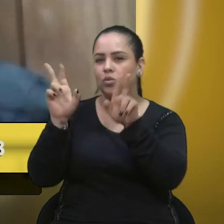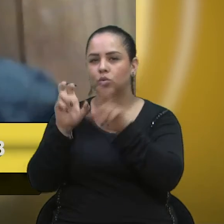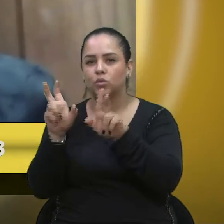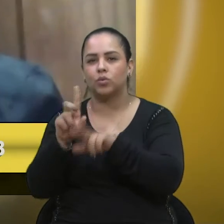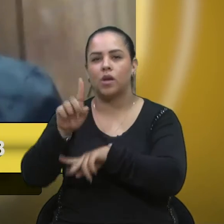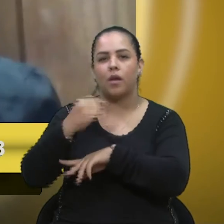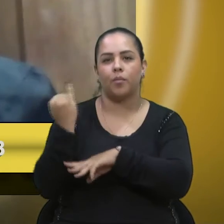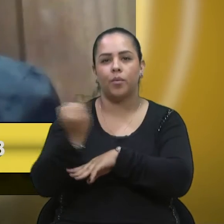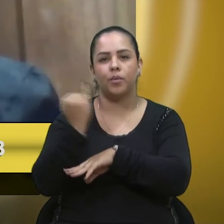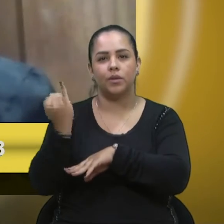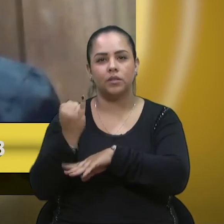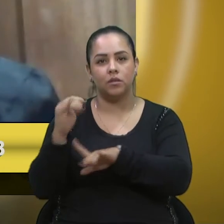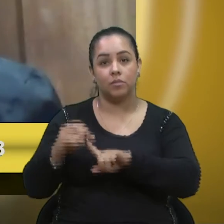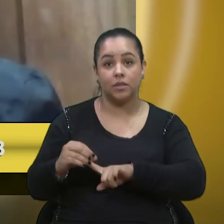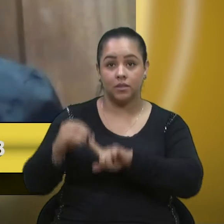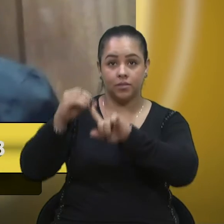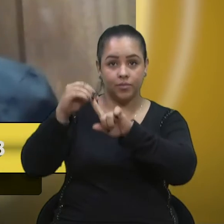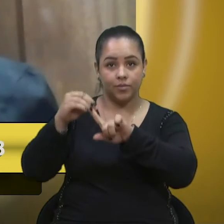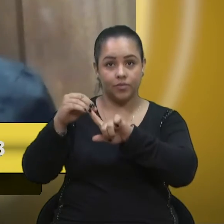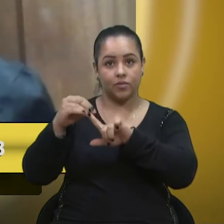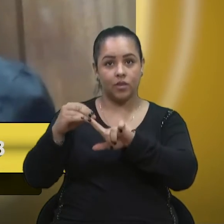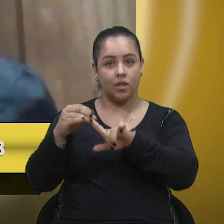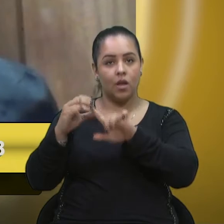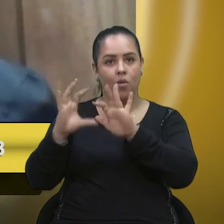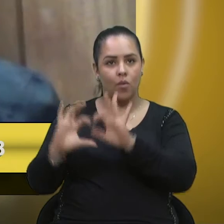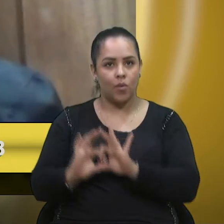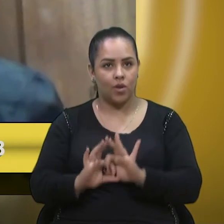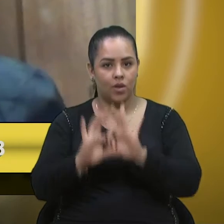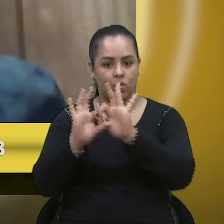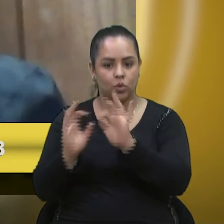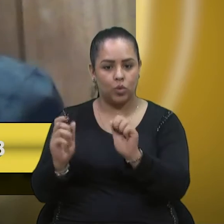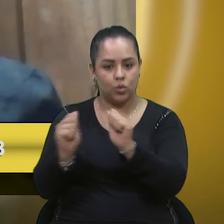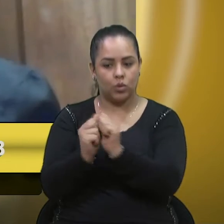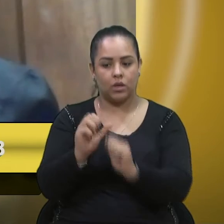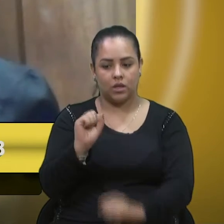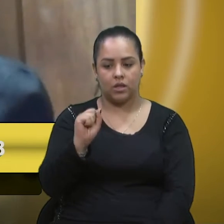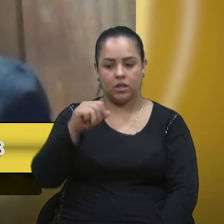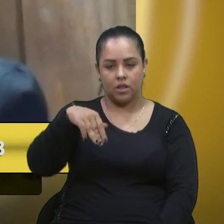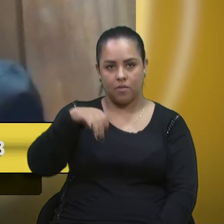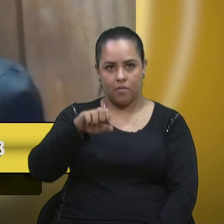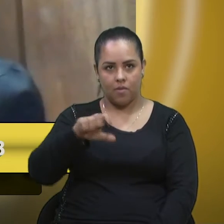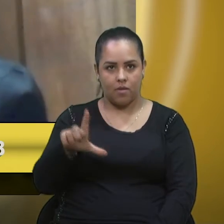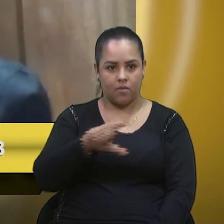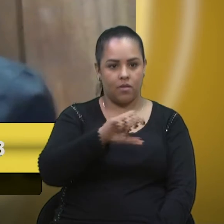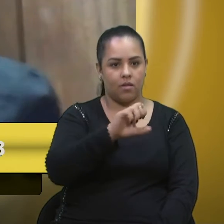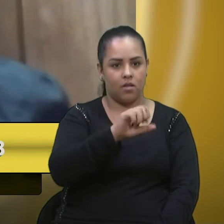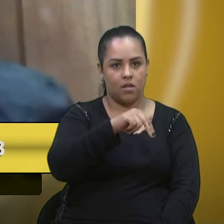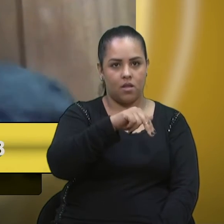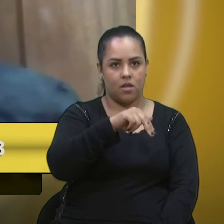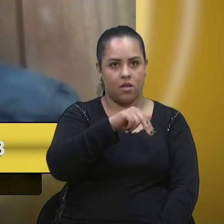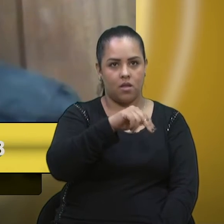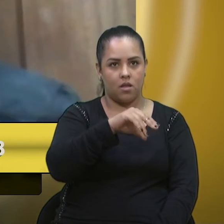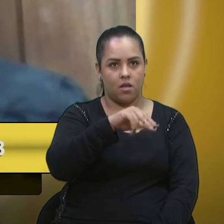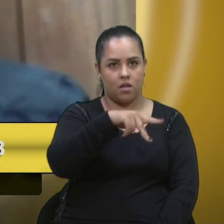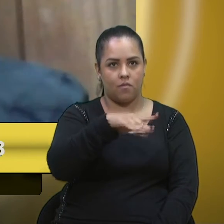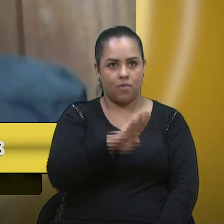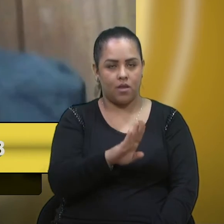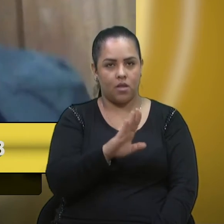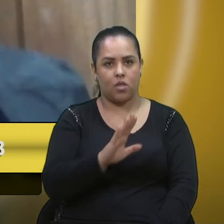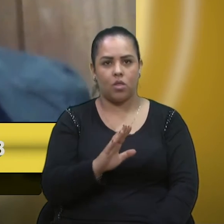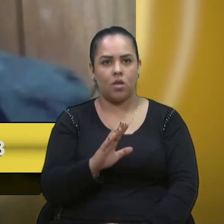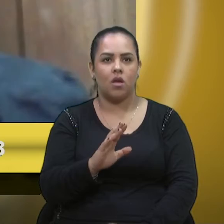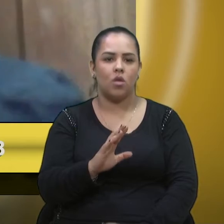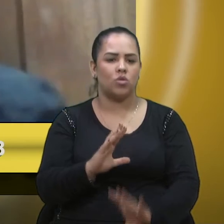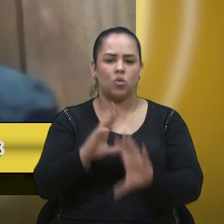e principalmente a união com a Esmel, com o CMD, com o CREF, com as entidades todas que fazem do